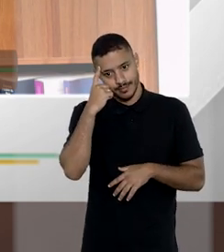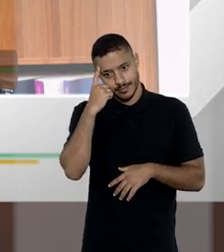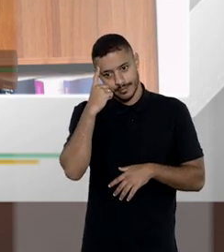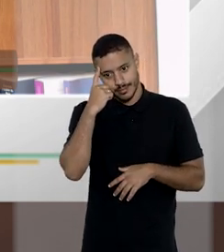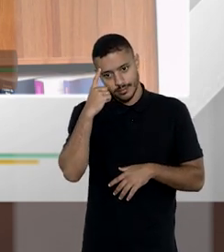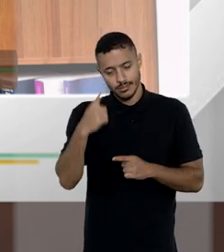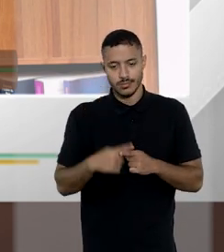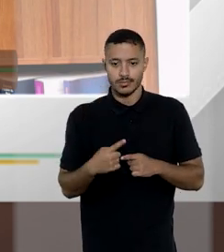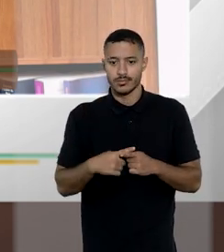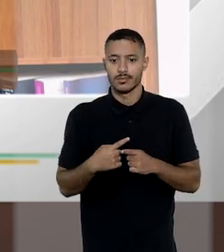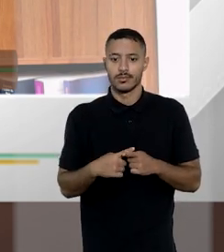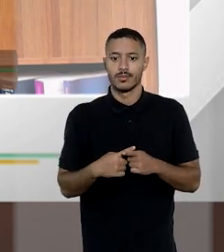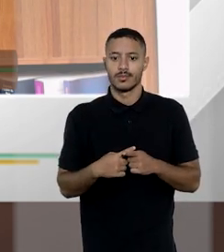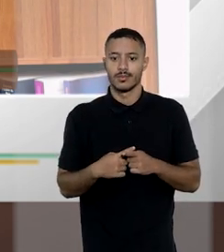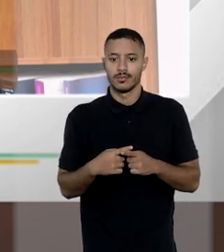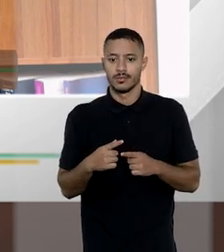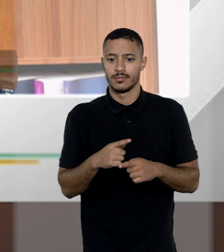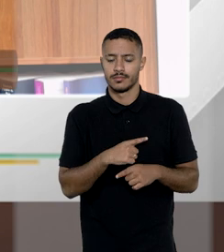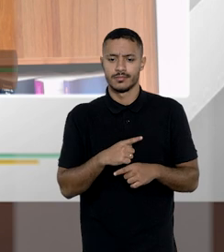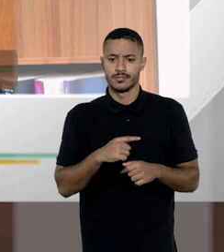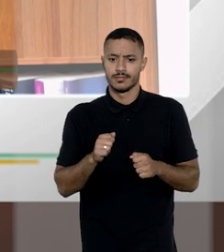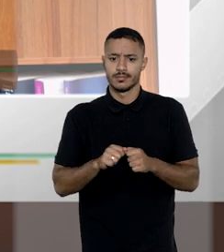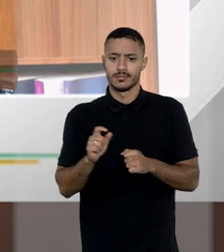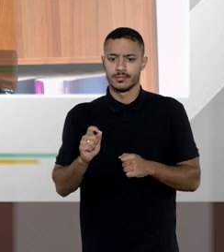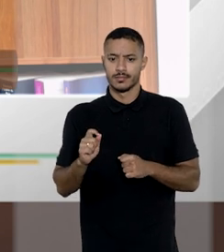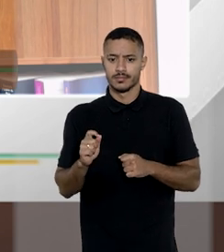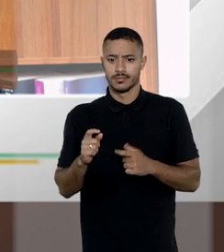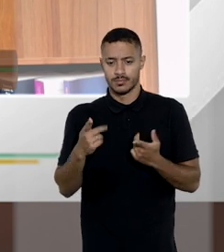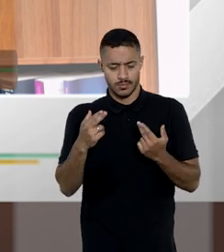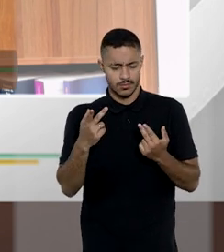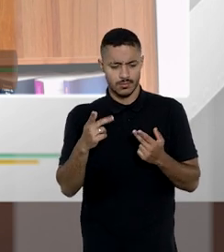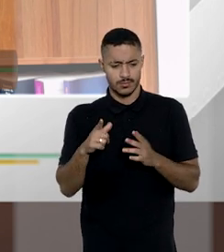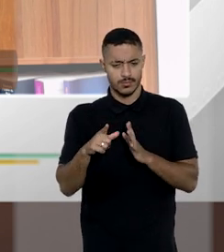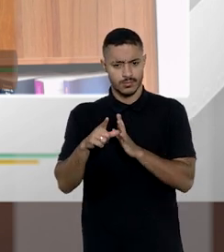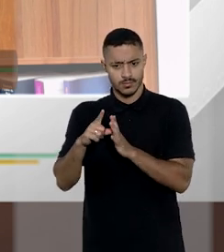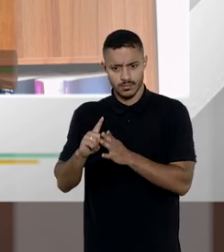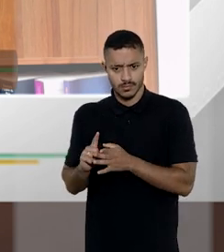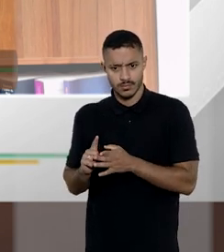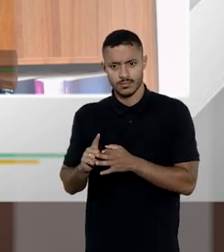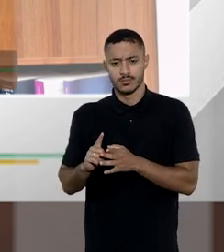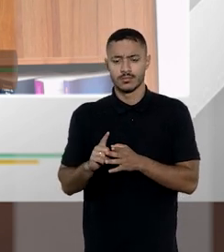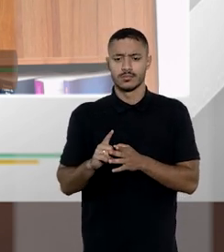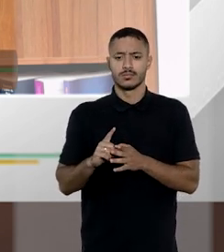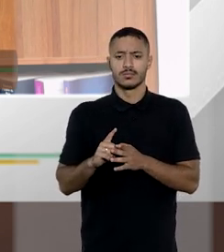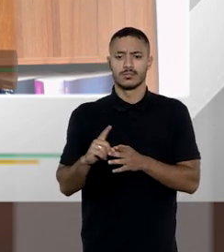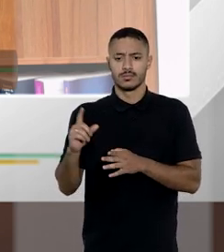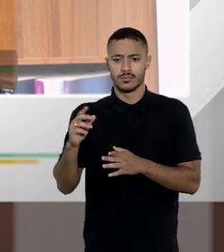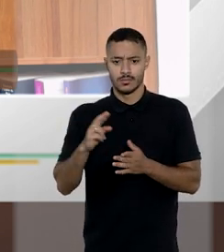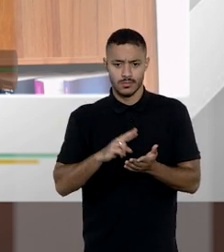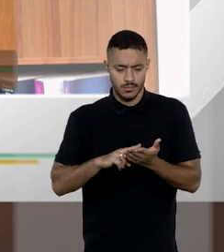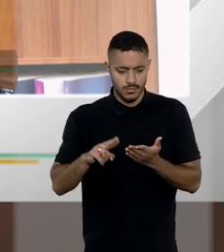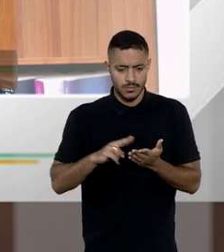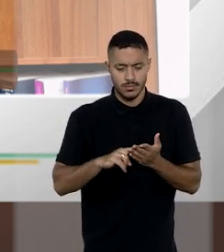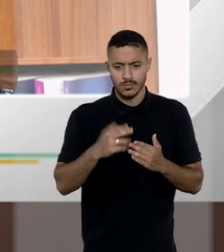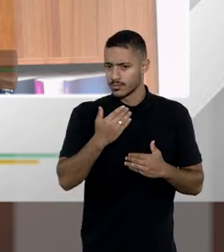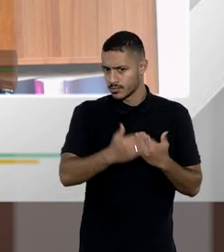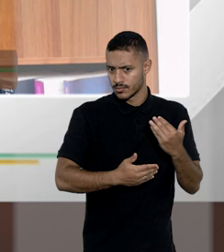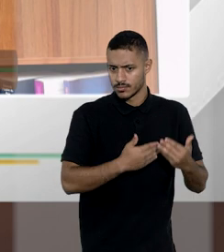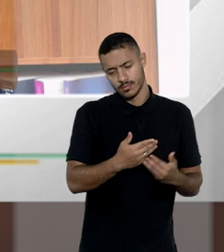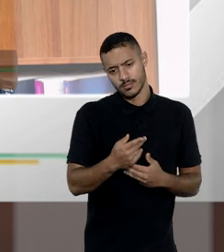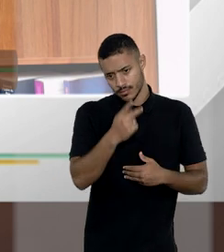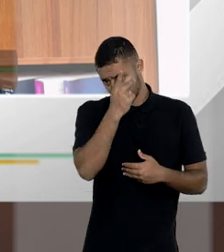porque parte da doutrina tem manifestado que assim como antigamente as correspondências as cartas